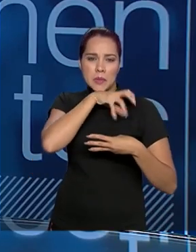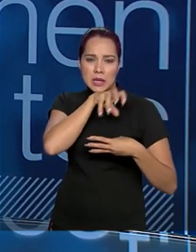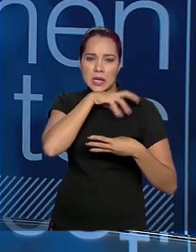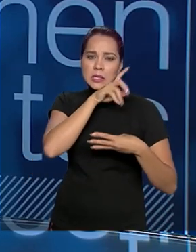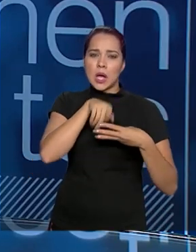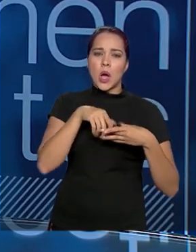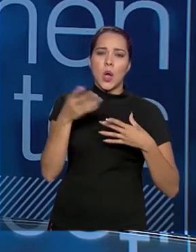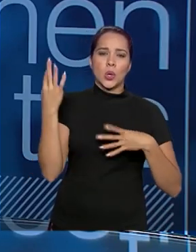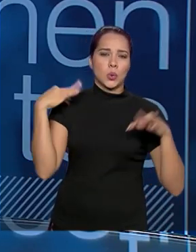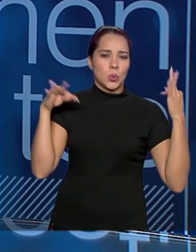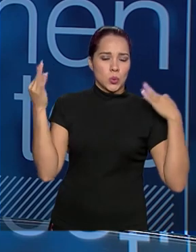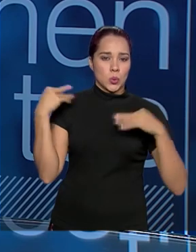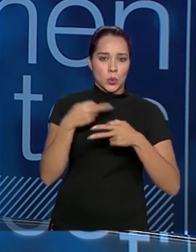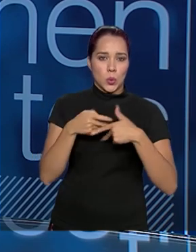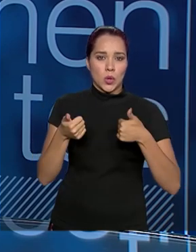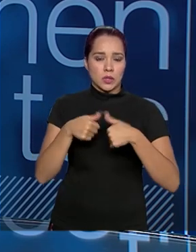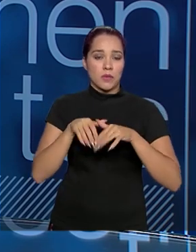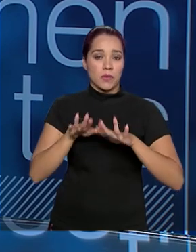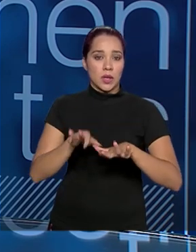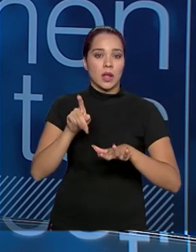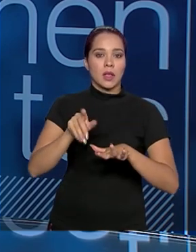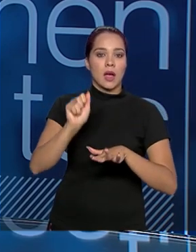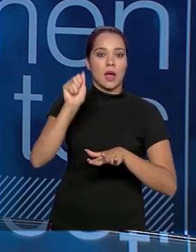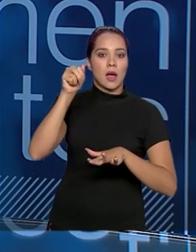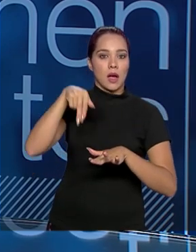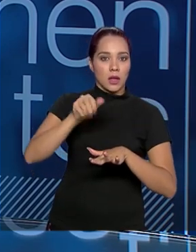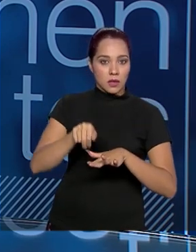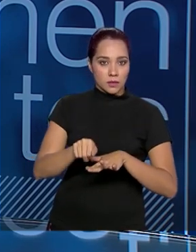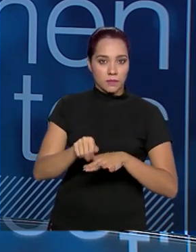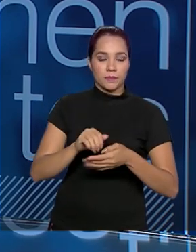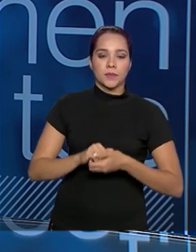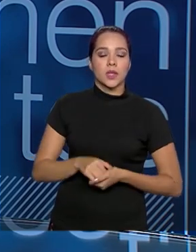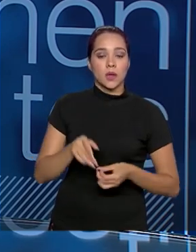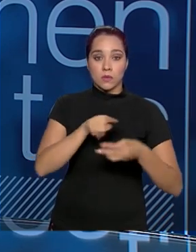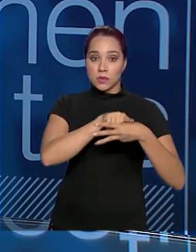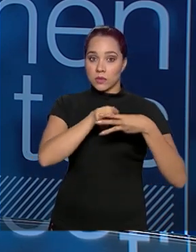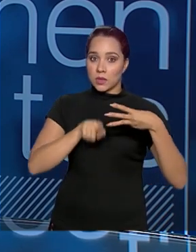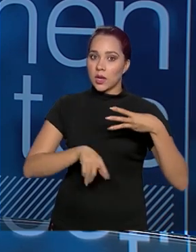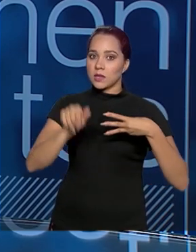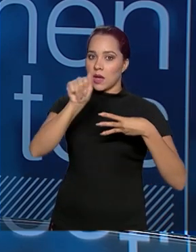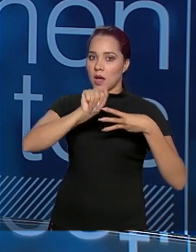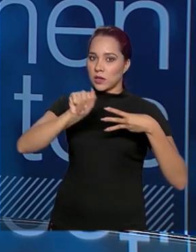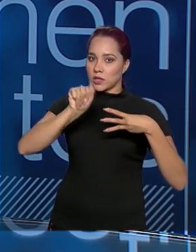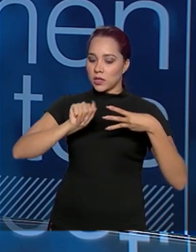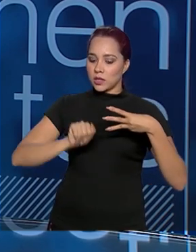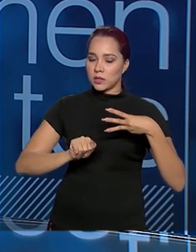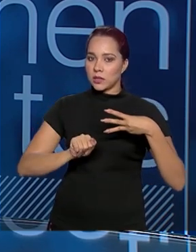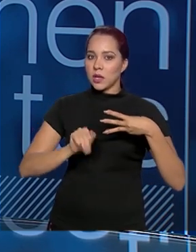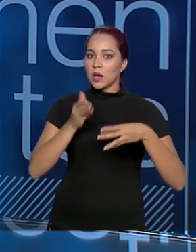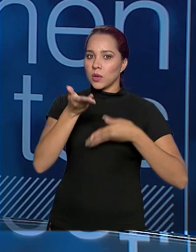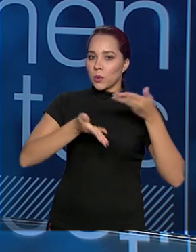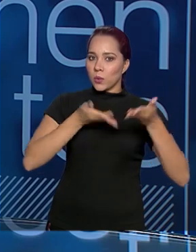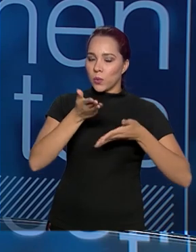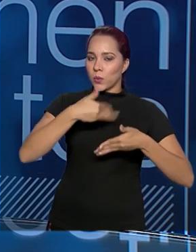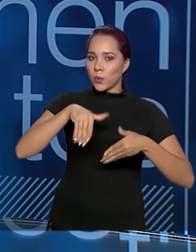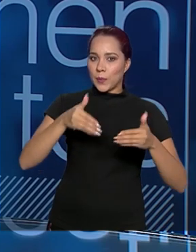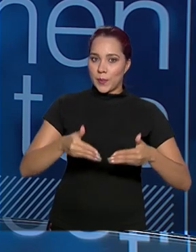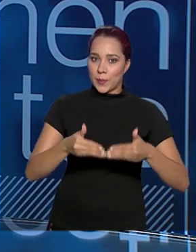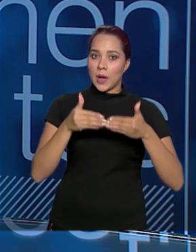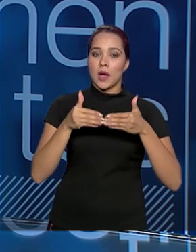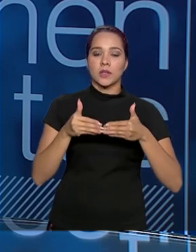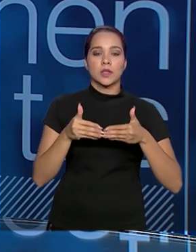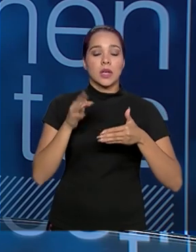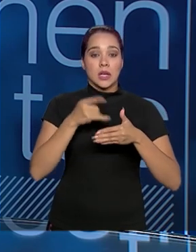turismo, enfim, que ficam a partir da ANA. Então, são três agências que cuidam do setor de barragens e a de